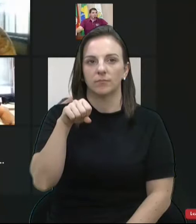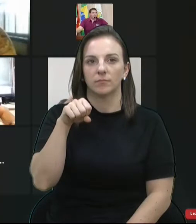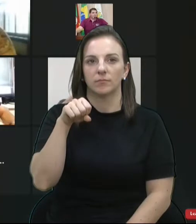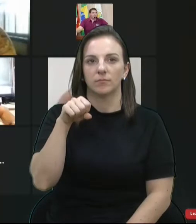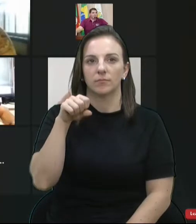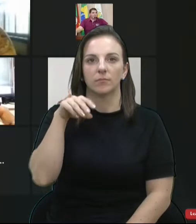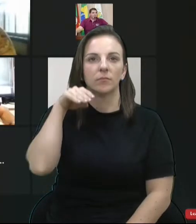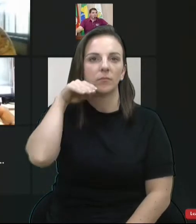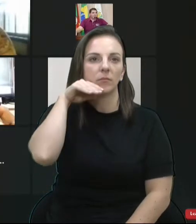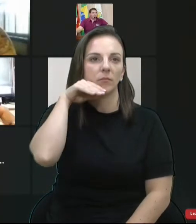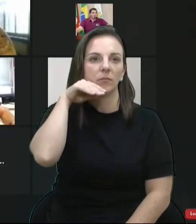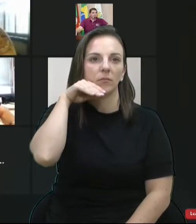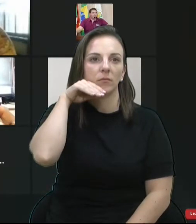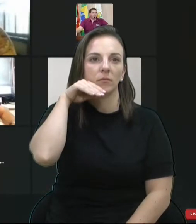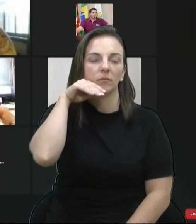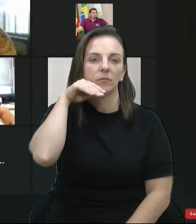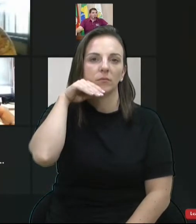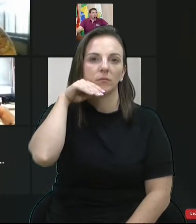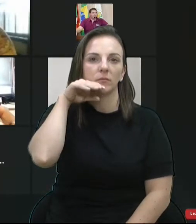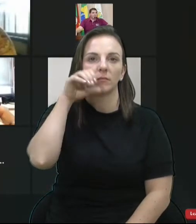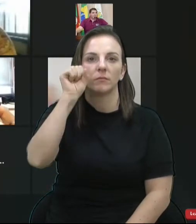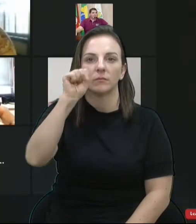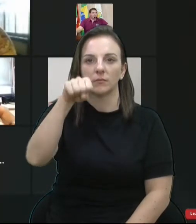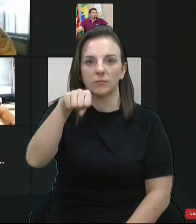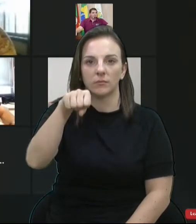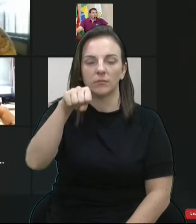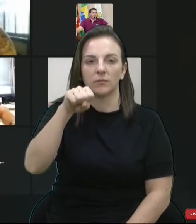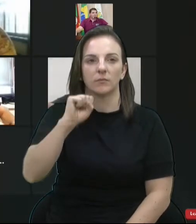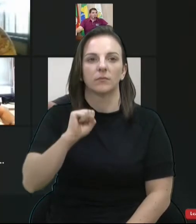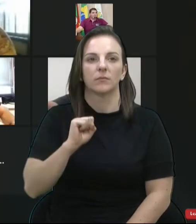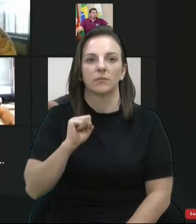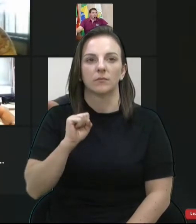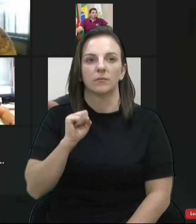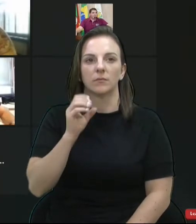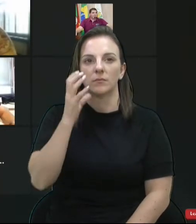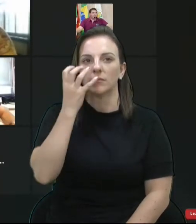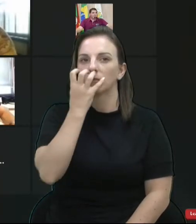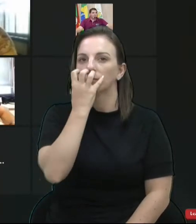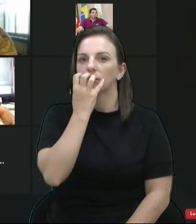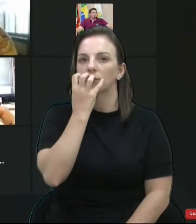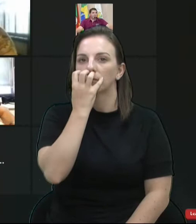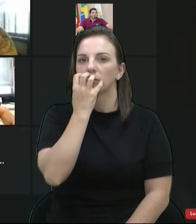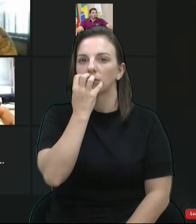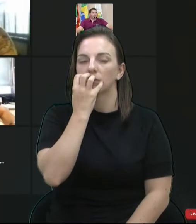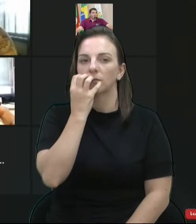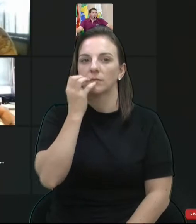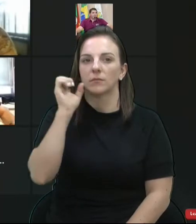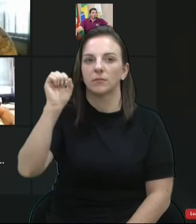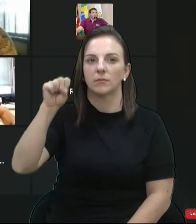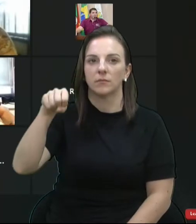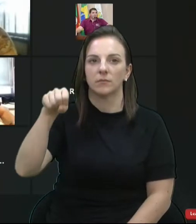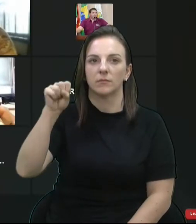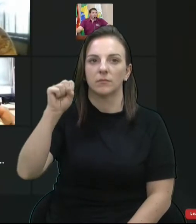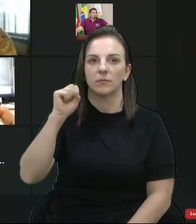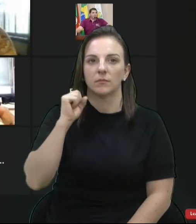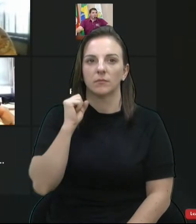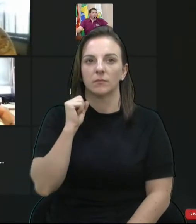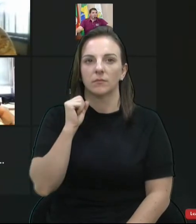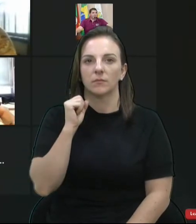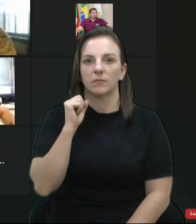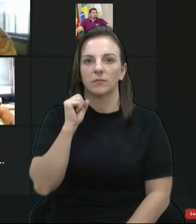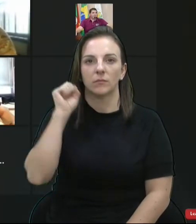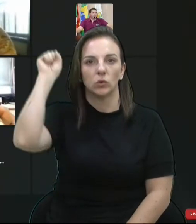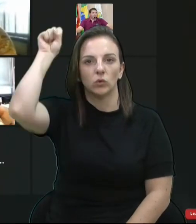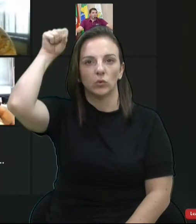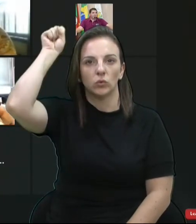Bortola. Voto sim, presidente. sim, vereador Camiles. Sim. Voto sim, vereador